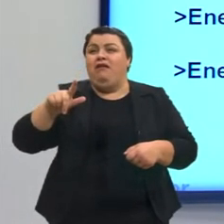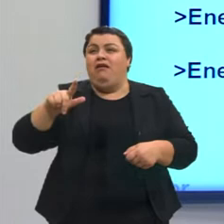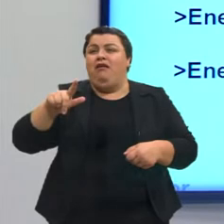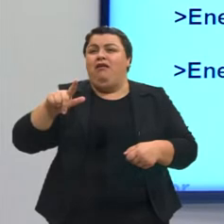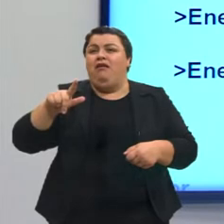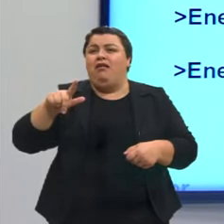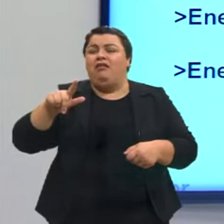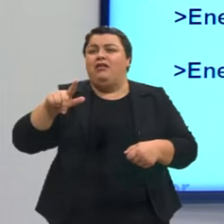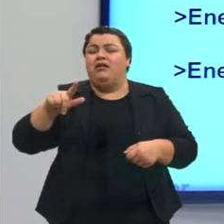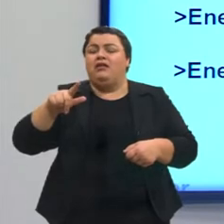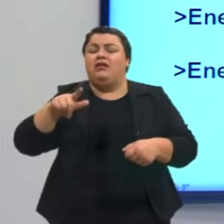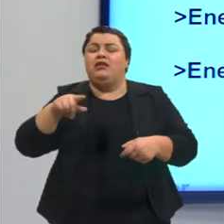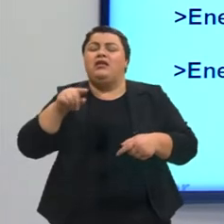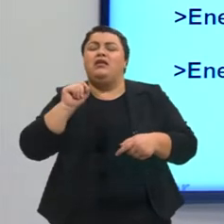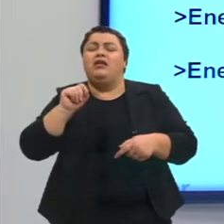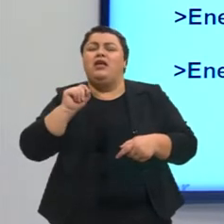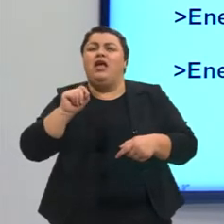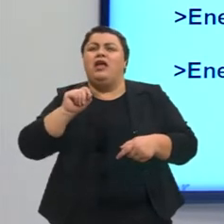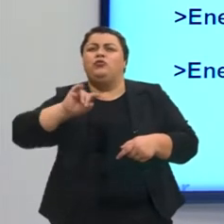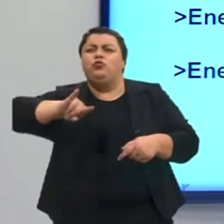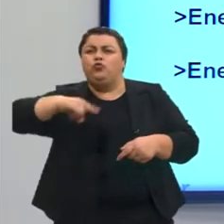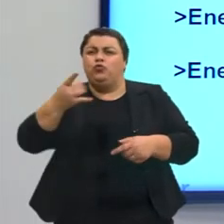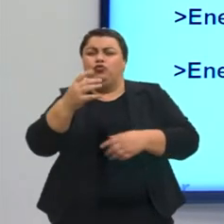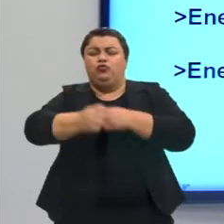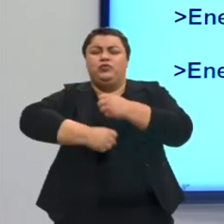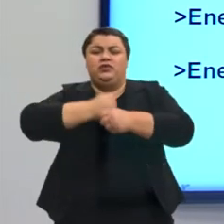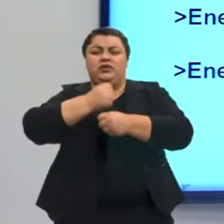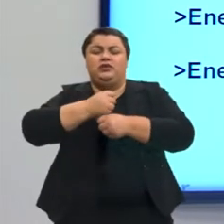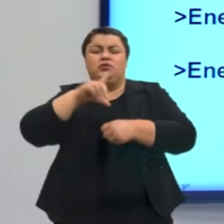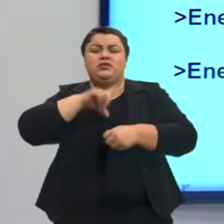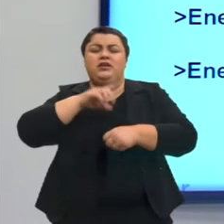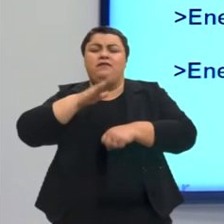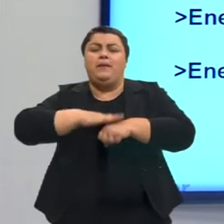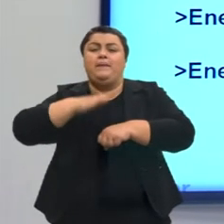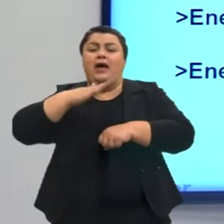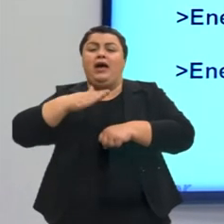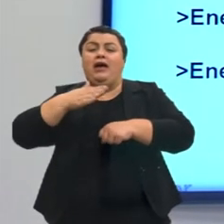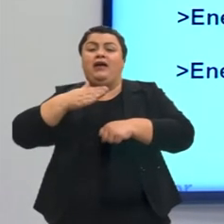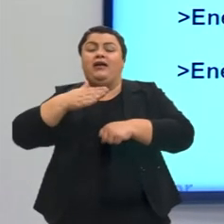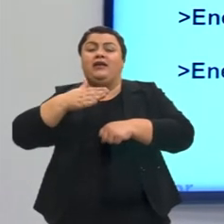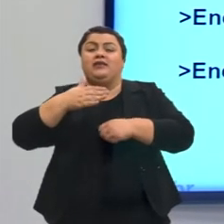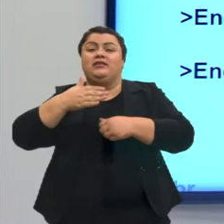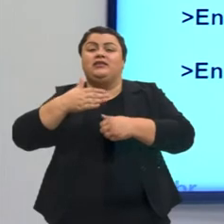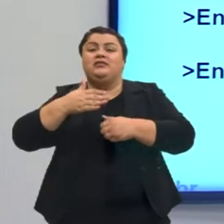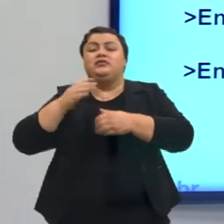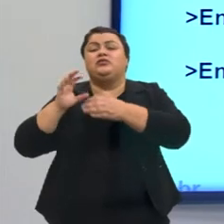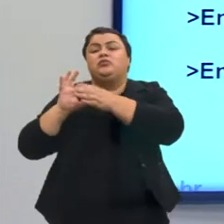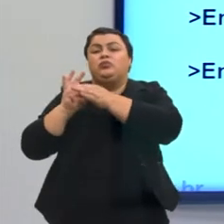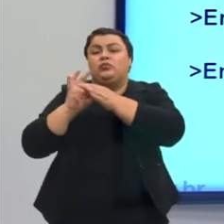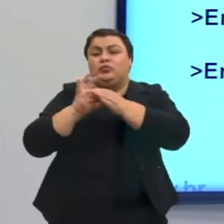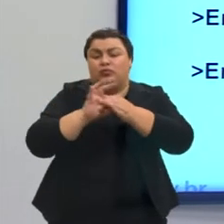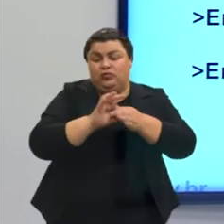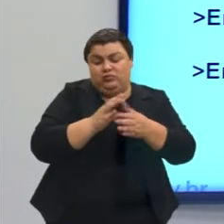privadas de liberdade. Nos últimos anos, a gente teve mais aplicações em função de todo o contexto, tá?